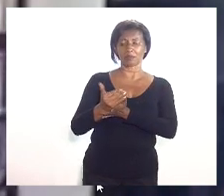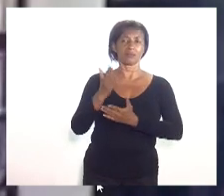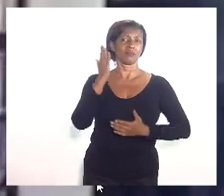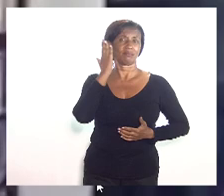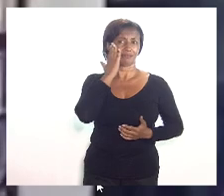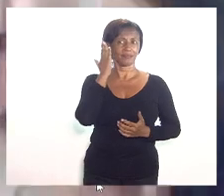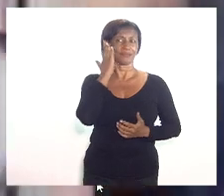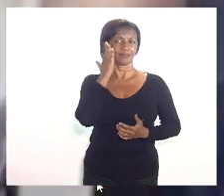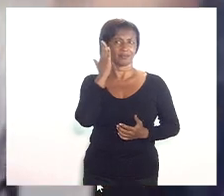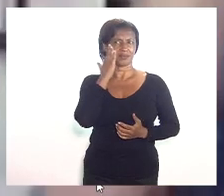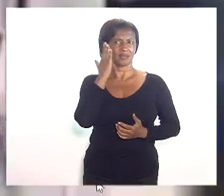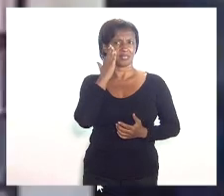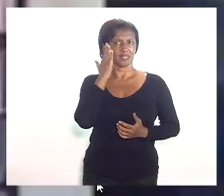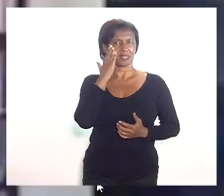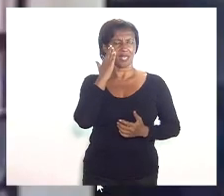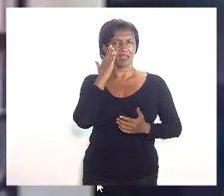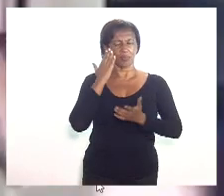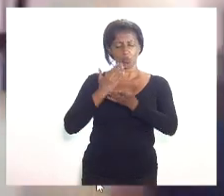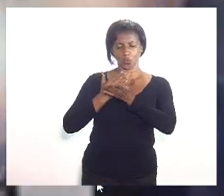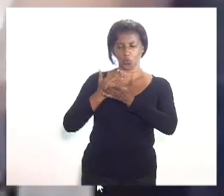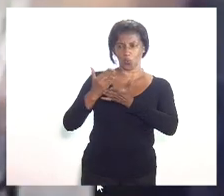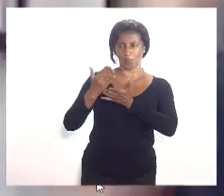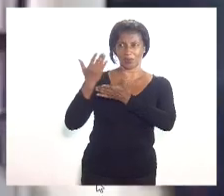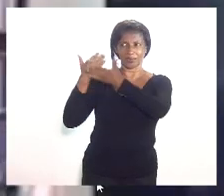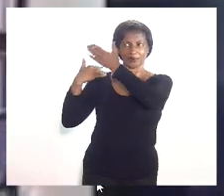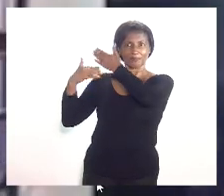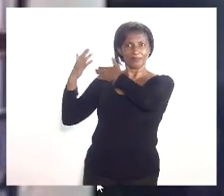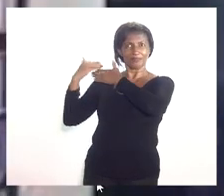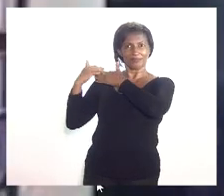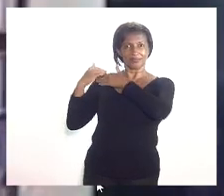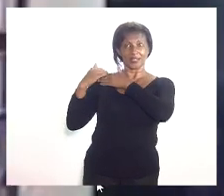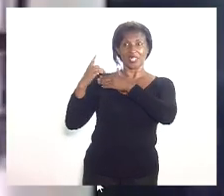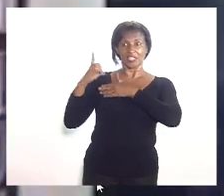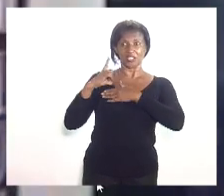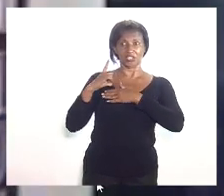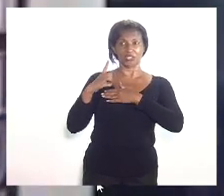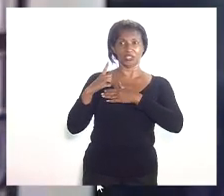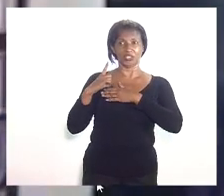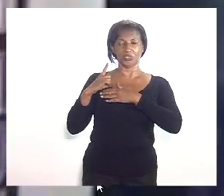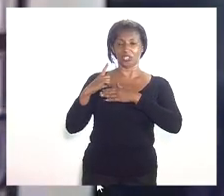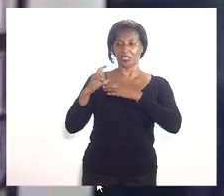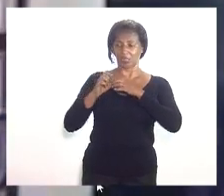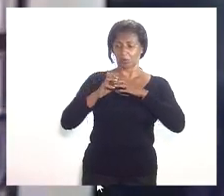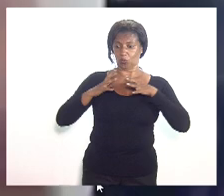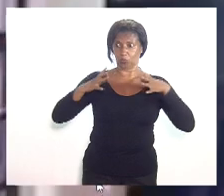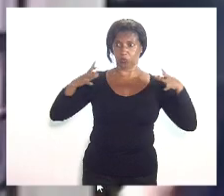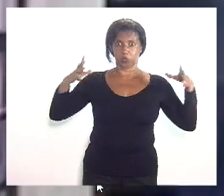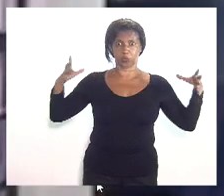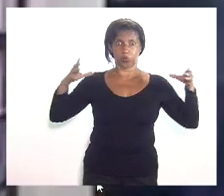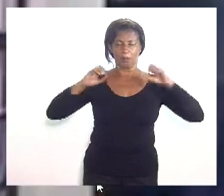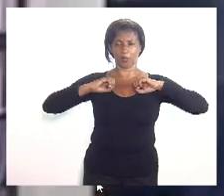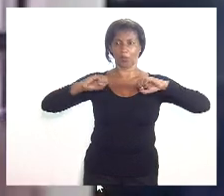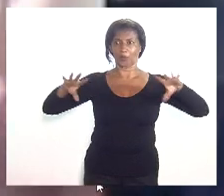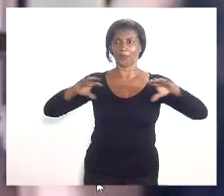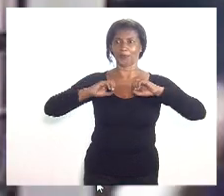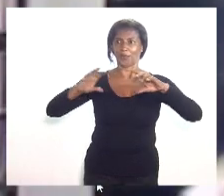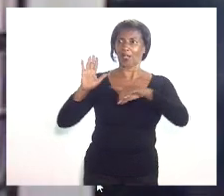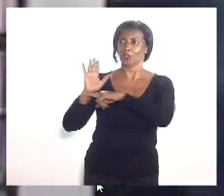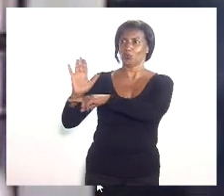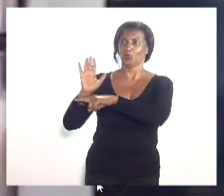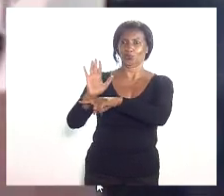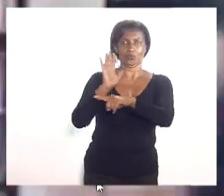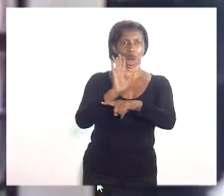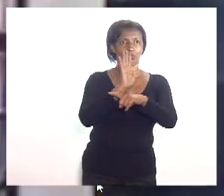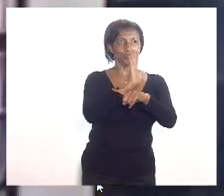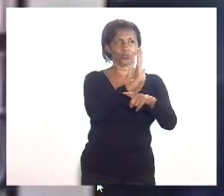perfeitamente que inicialmente a solidariedade tinha um determinado volume que isso daí foi